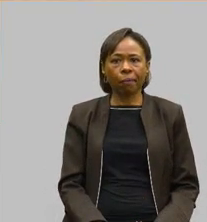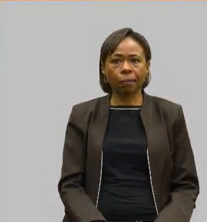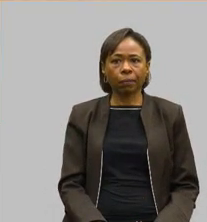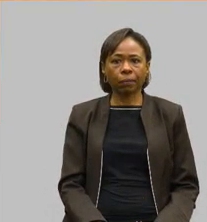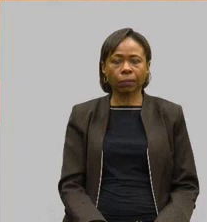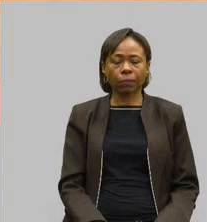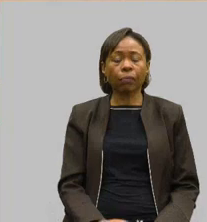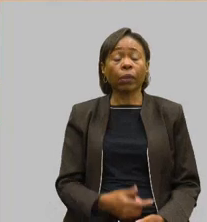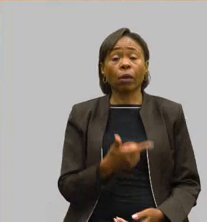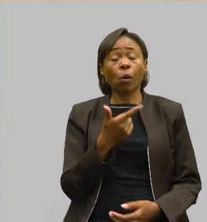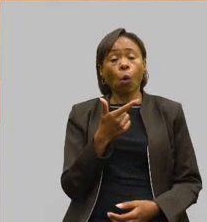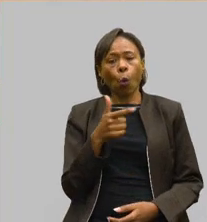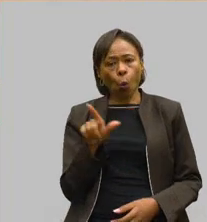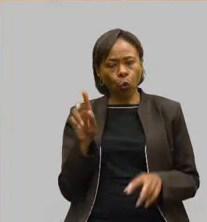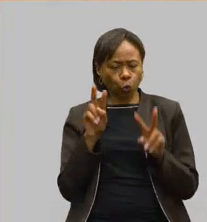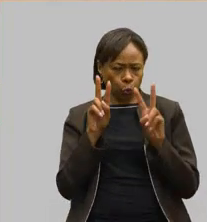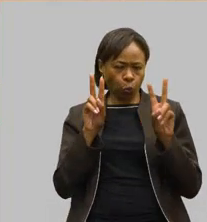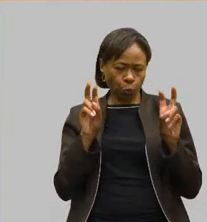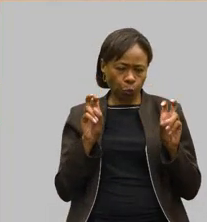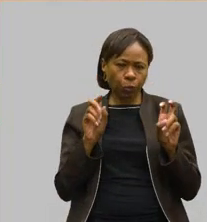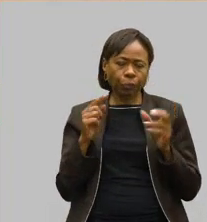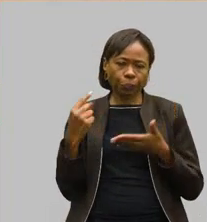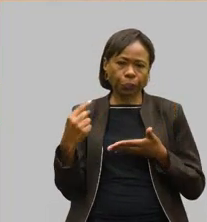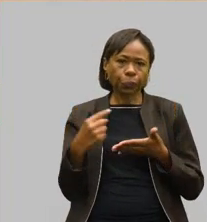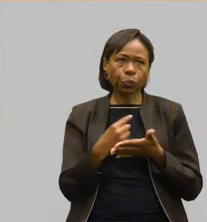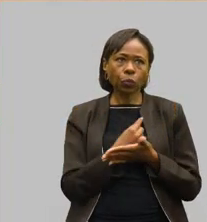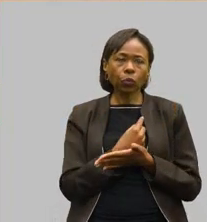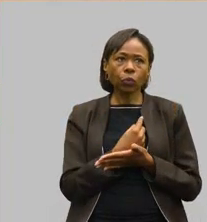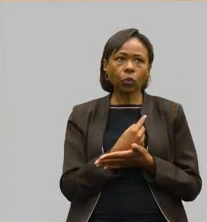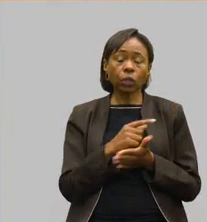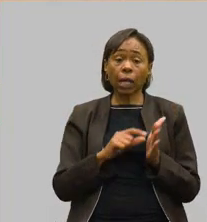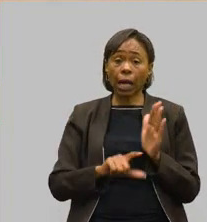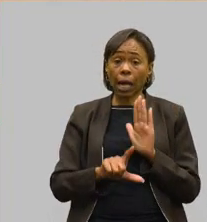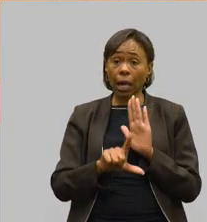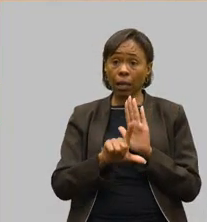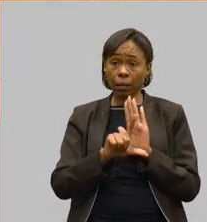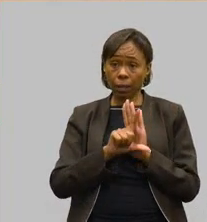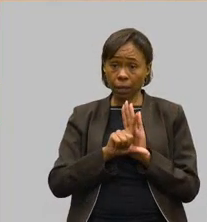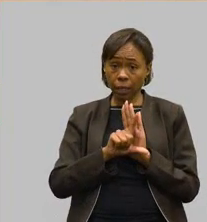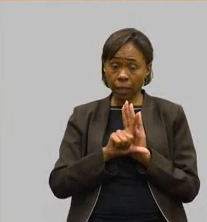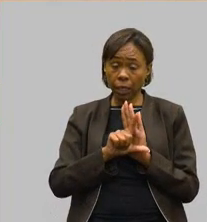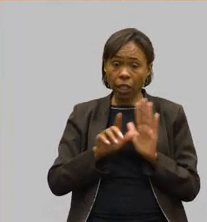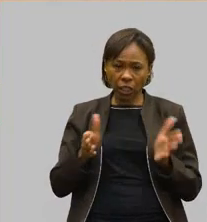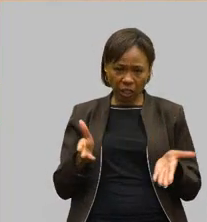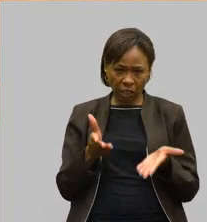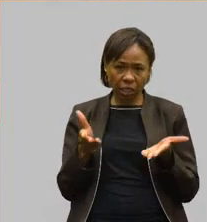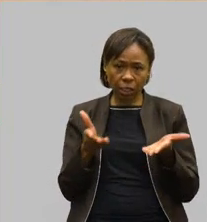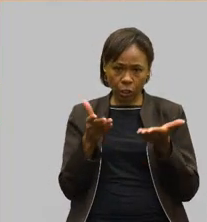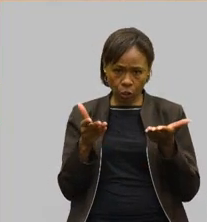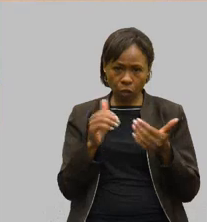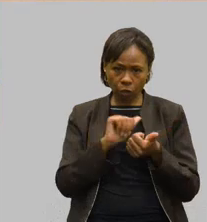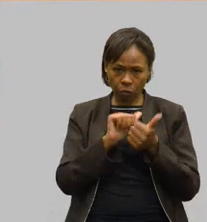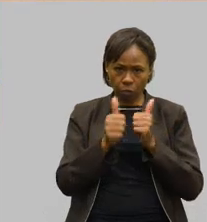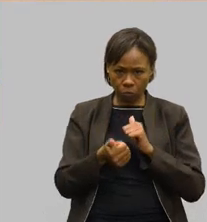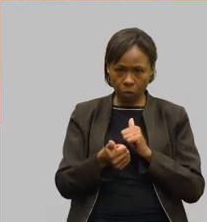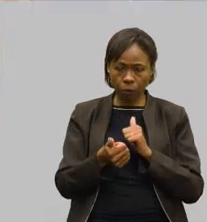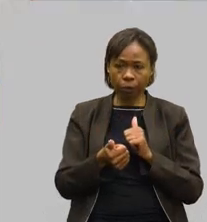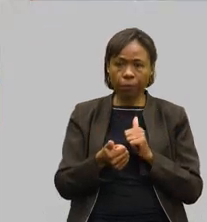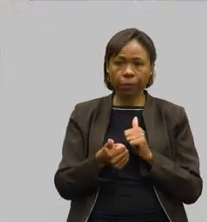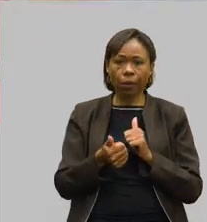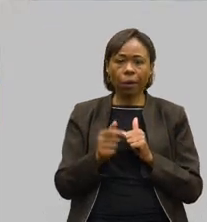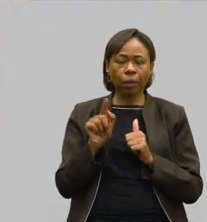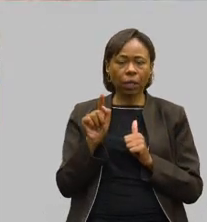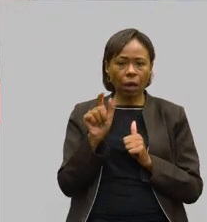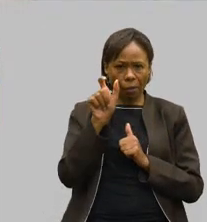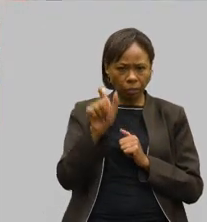Em relação também à lei de incentivo, que foi questionada aqui, por um